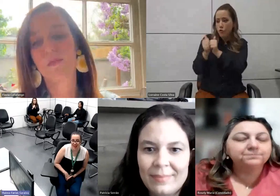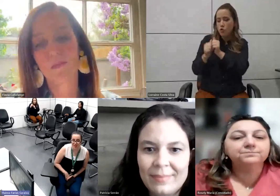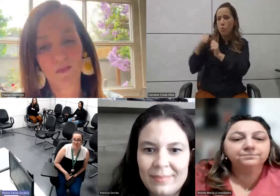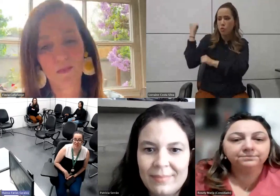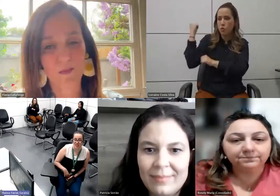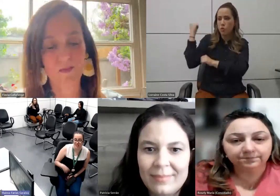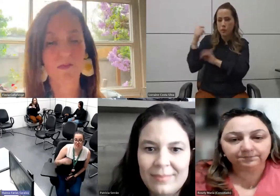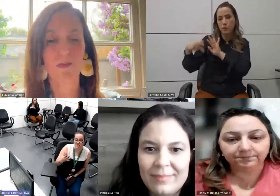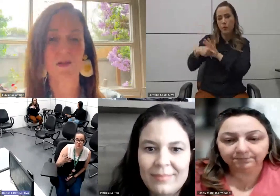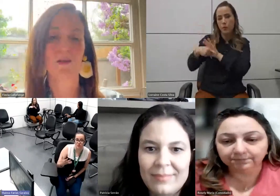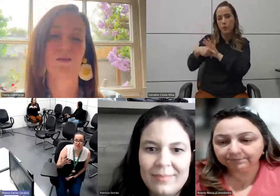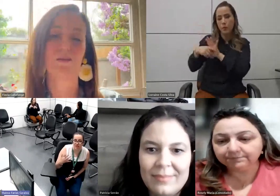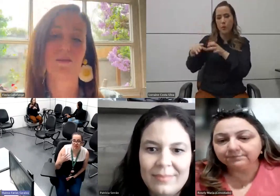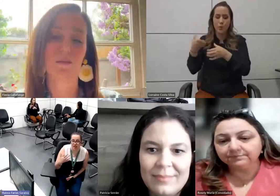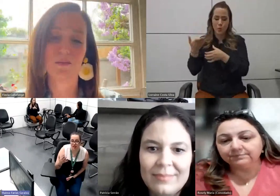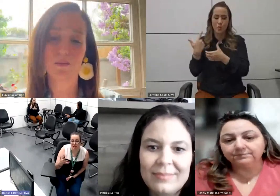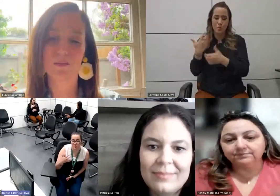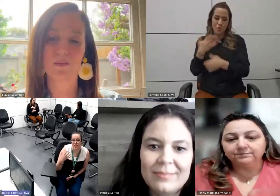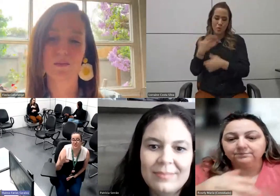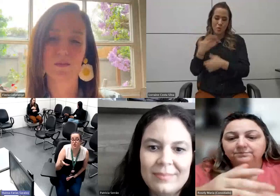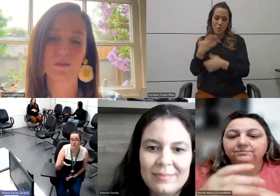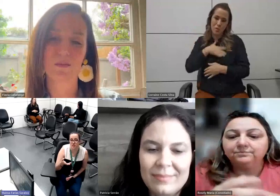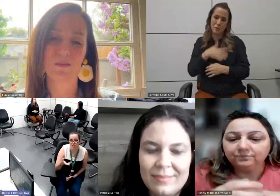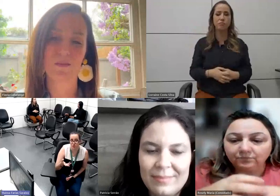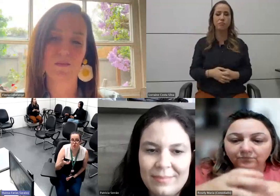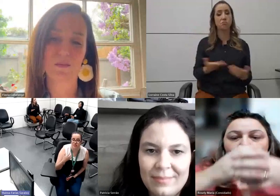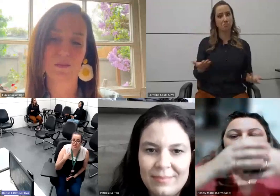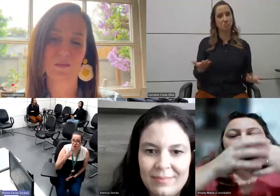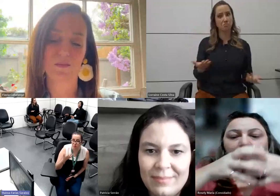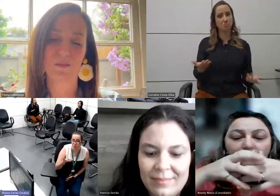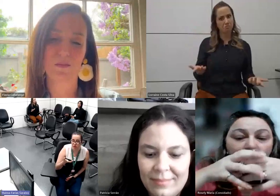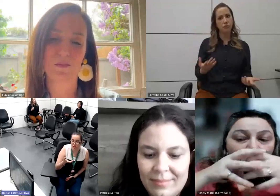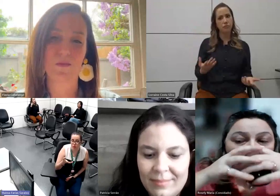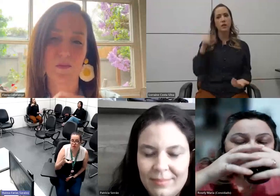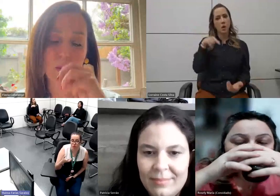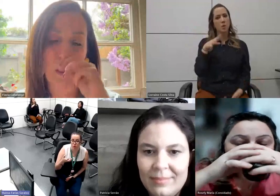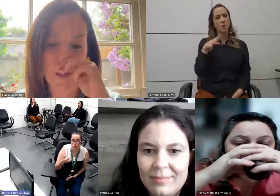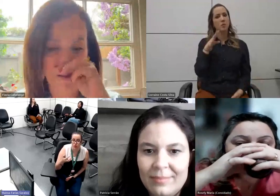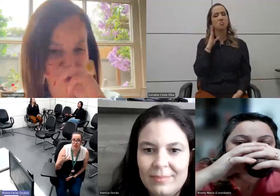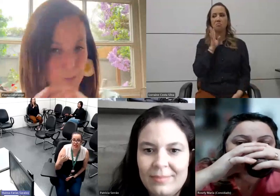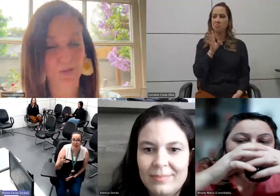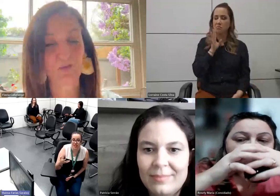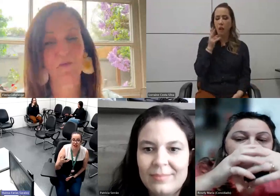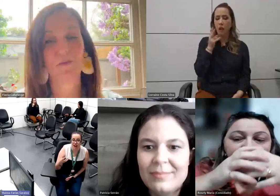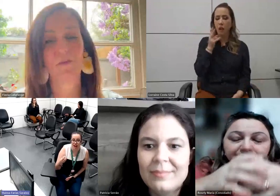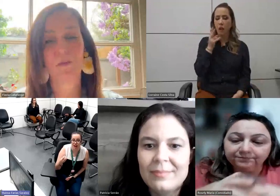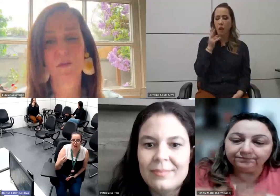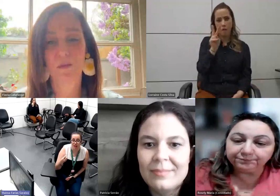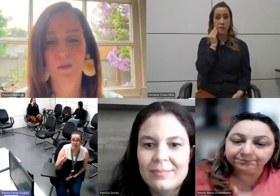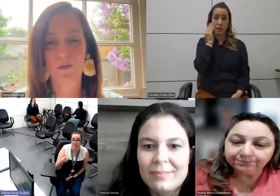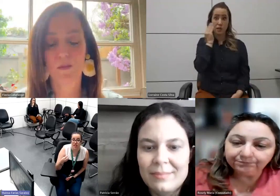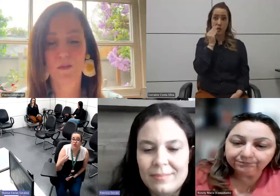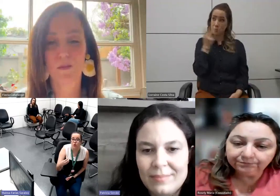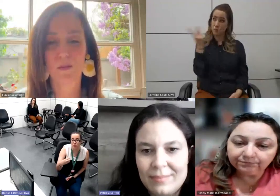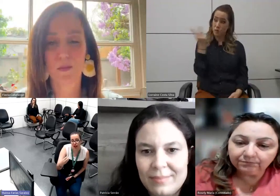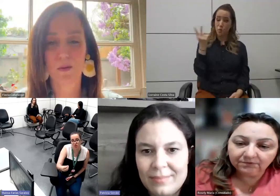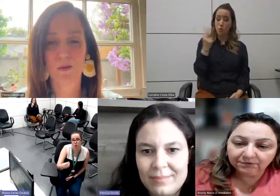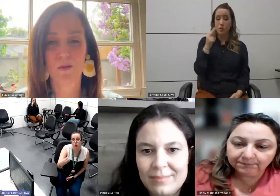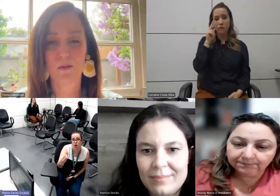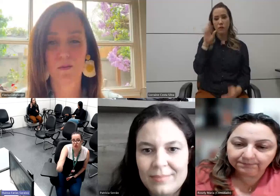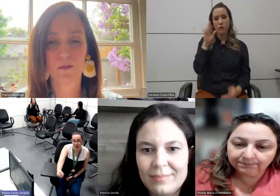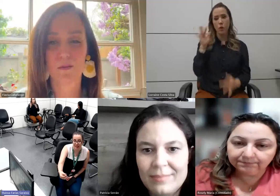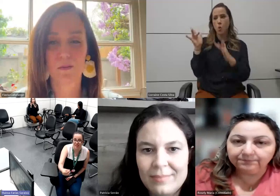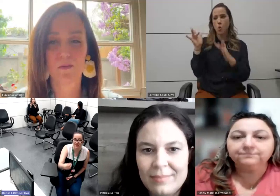É engraçado, é interessante ver que a experiência de vocês duas, assim como a minha também, foi muito ligada a ter